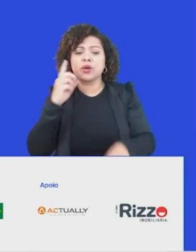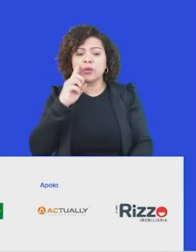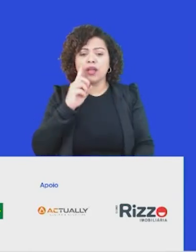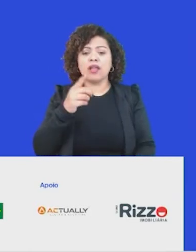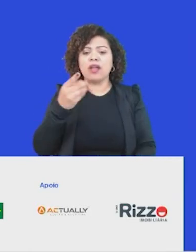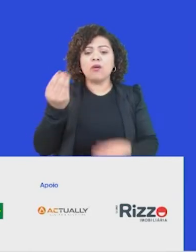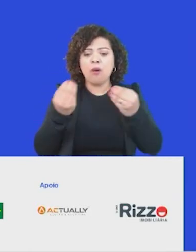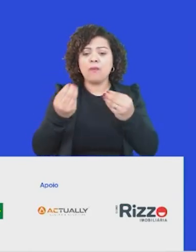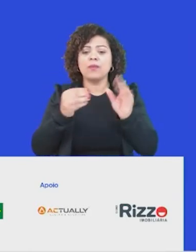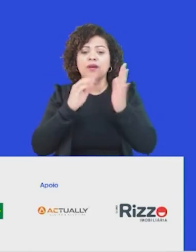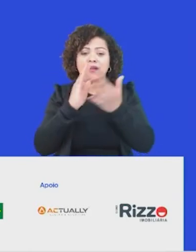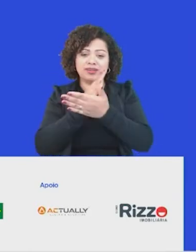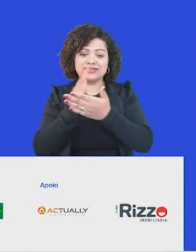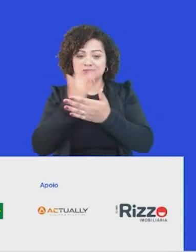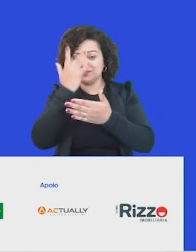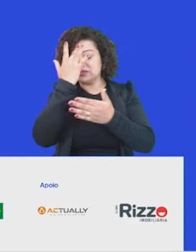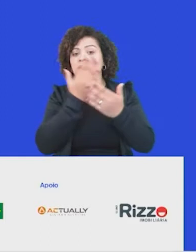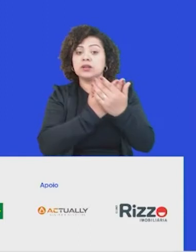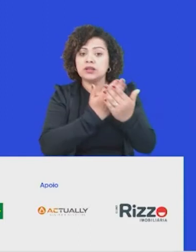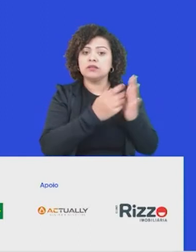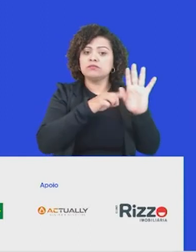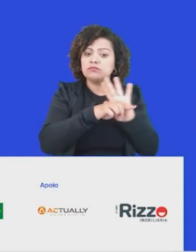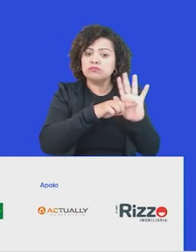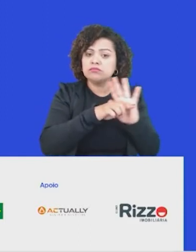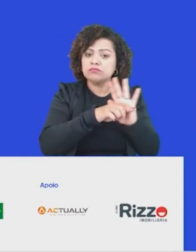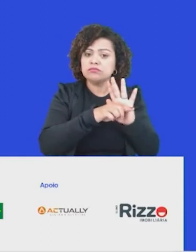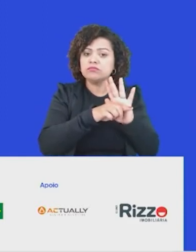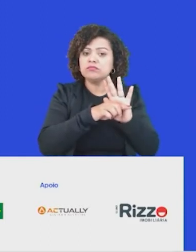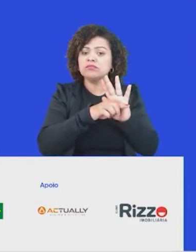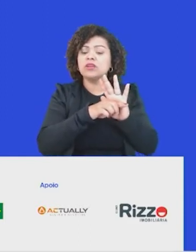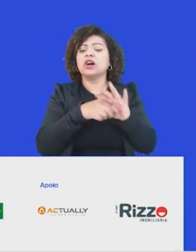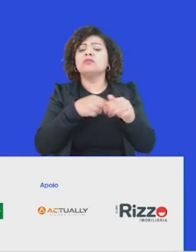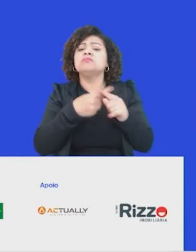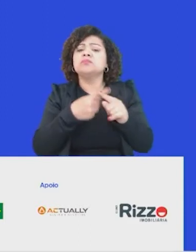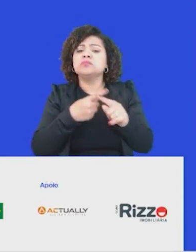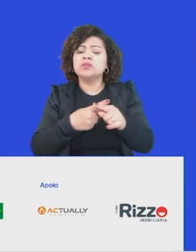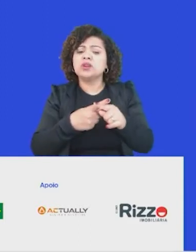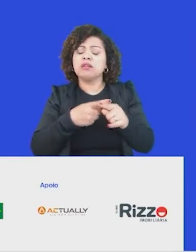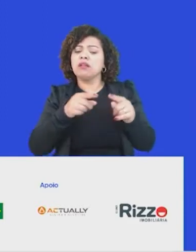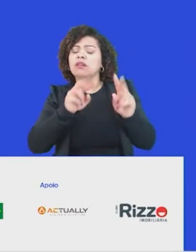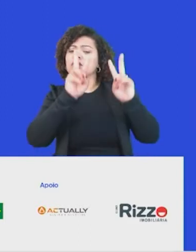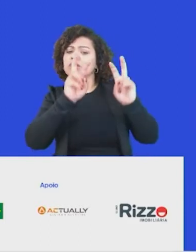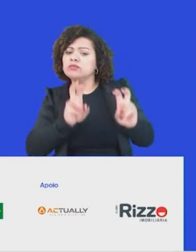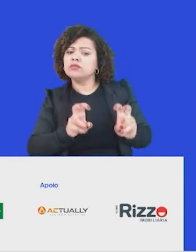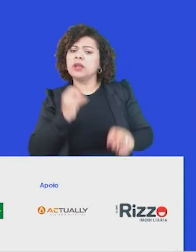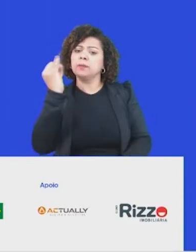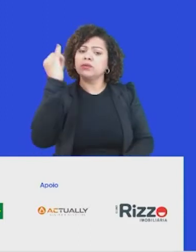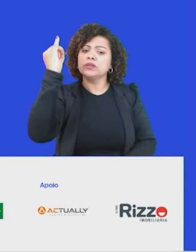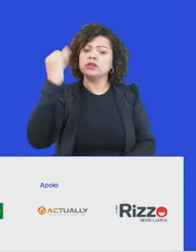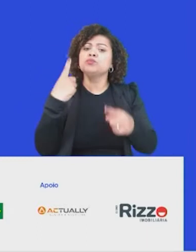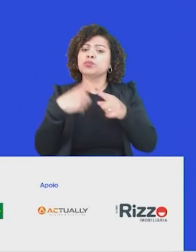fontes aqui citadas, porque os fatos ajudam a trazer clareza do porquê que esse assunto é tão importante, porquê que isso tem que ser